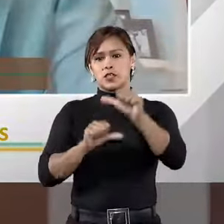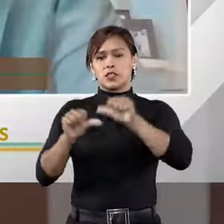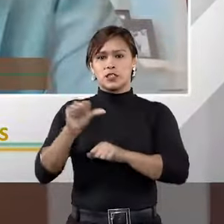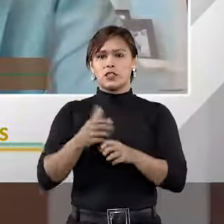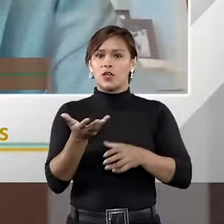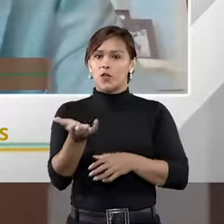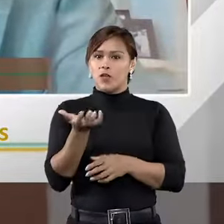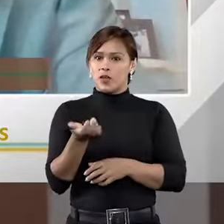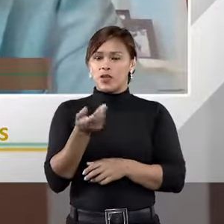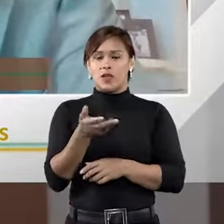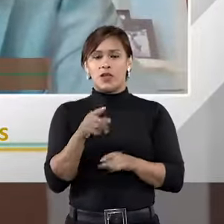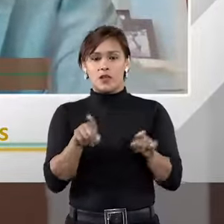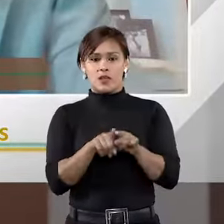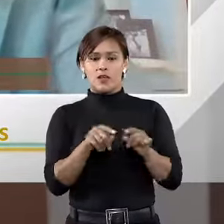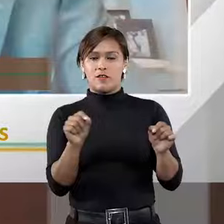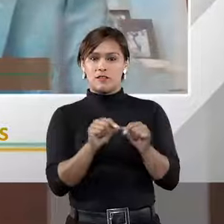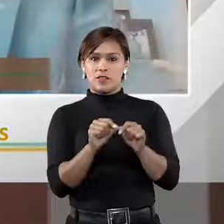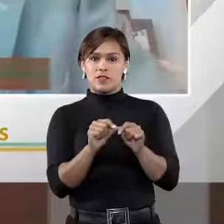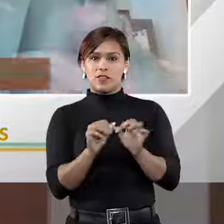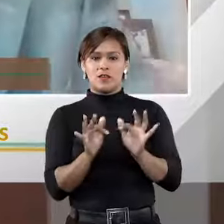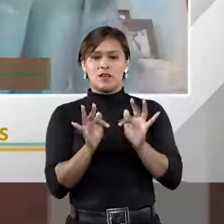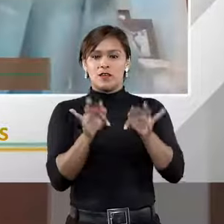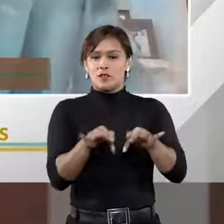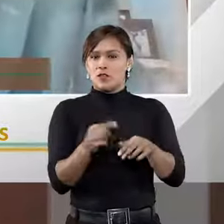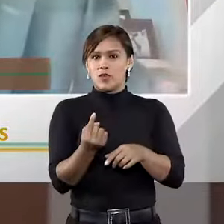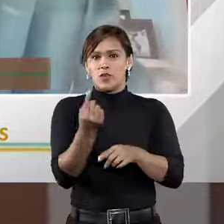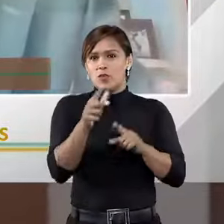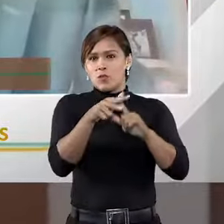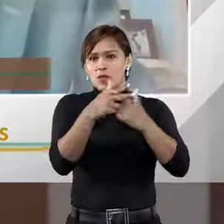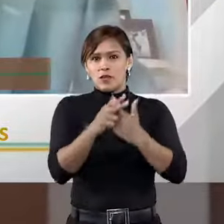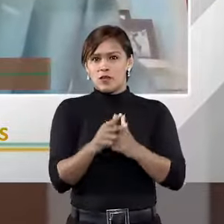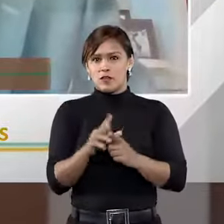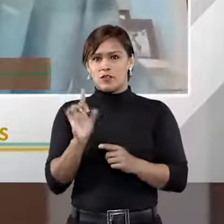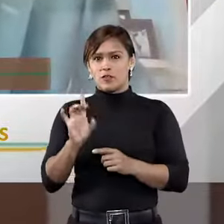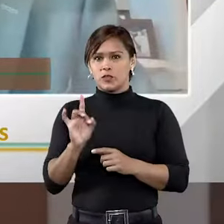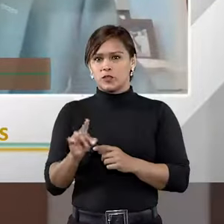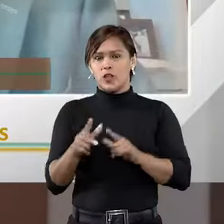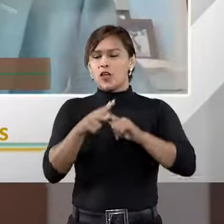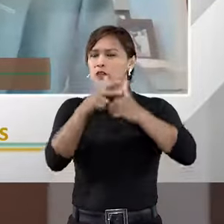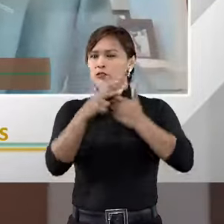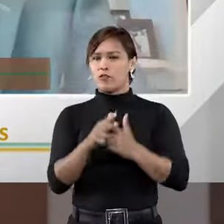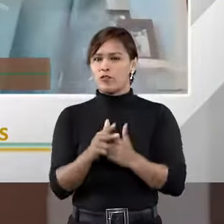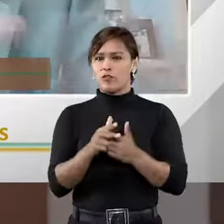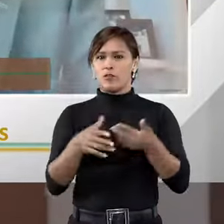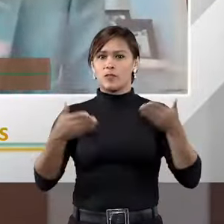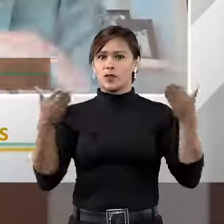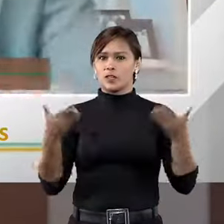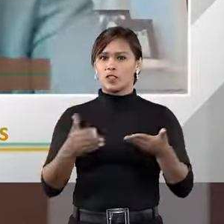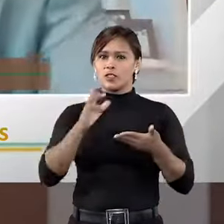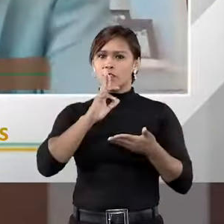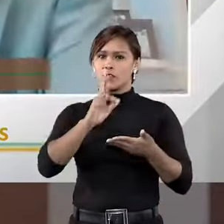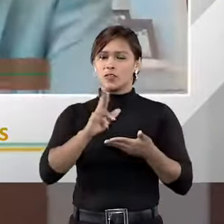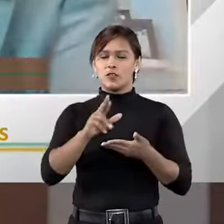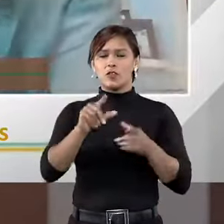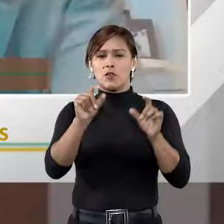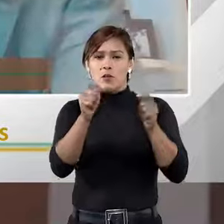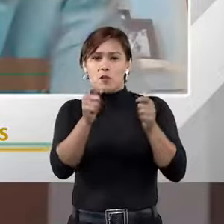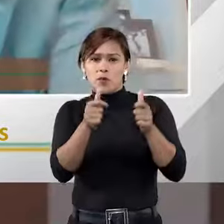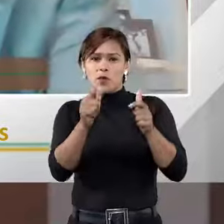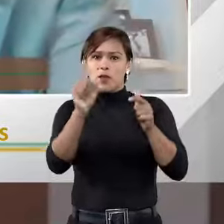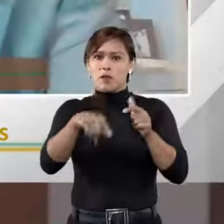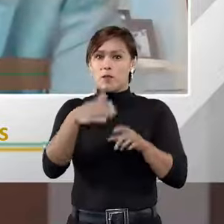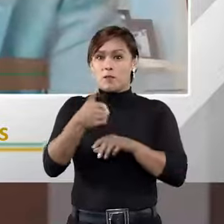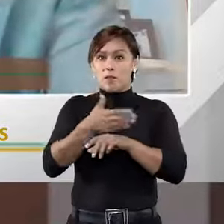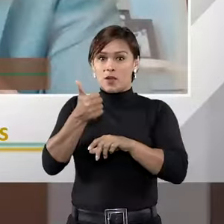que ali se pretende. Mas a lei atual, enfim, passou por uma reforma apenas e foi uma reforma, como eu disse, relativamente pequena. Para